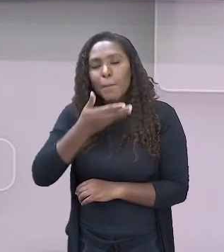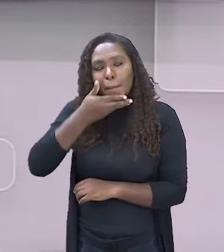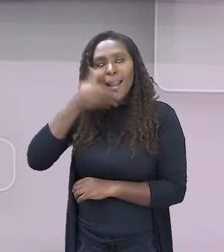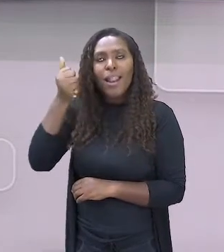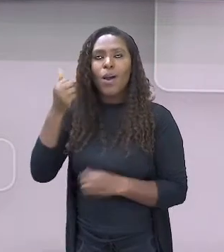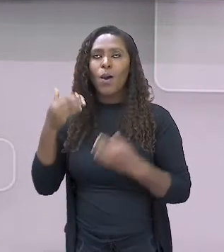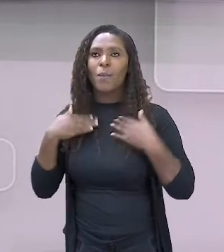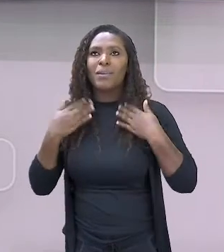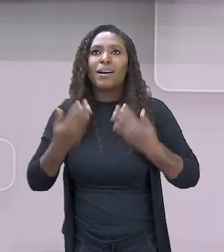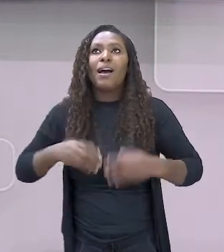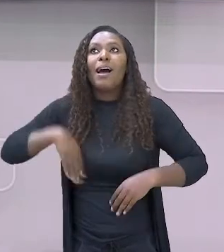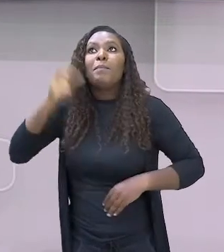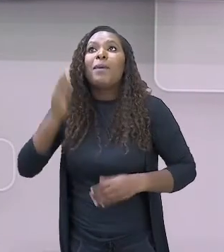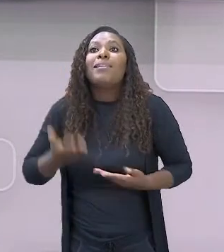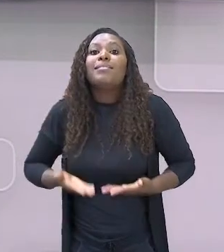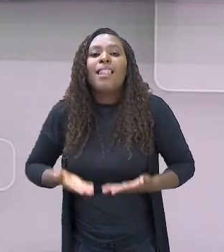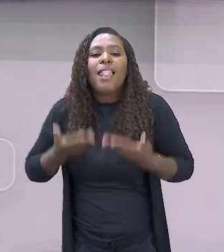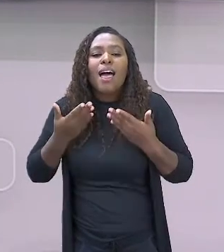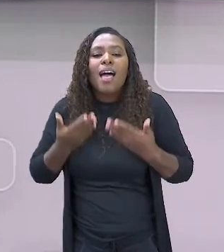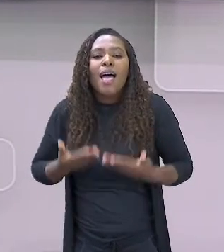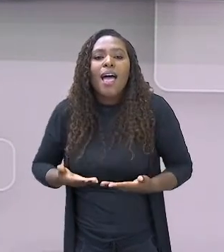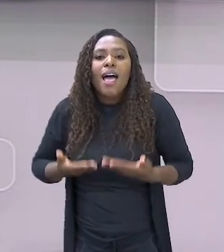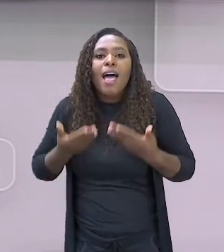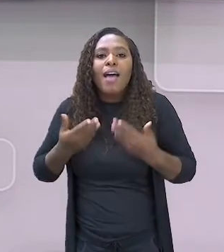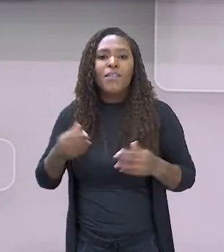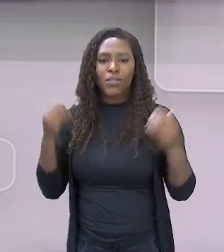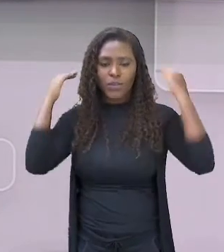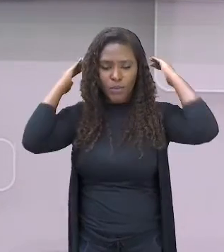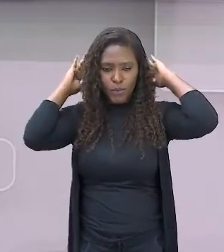destravou aqui todos esses,